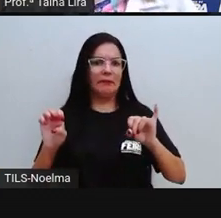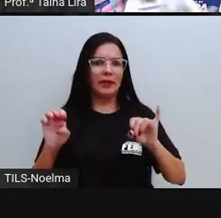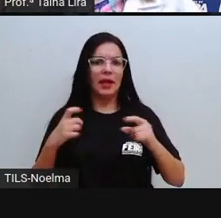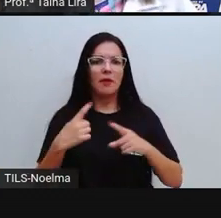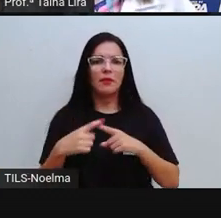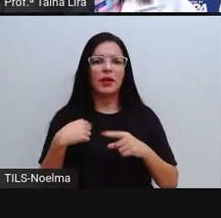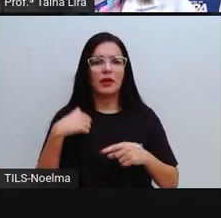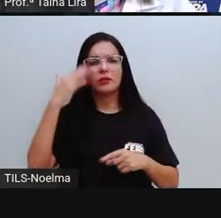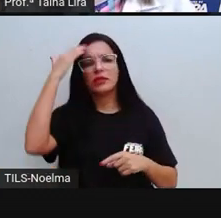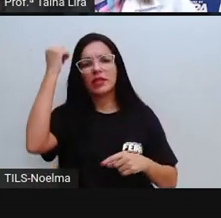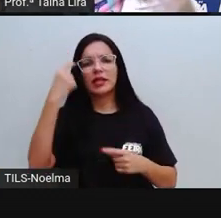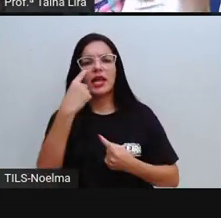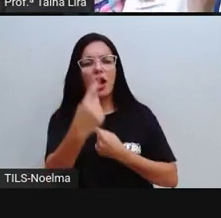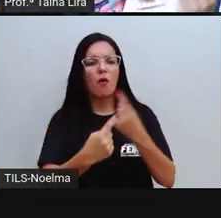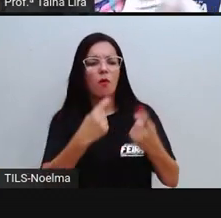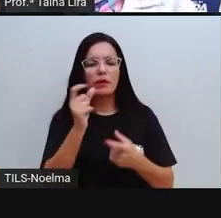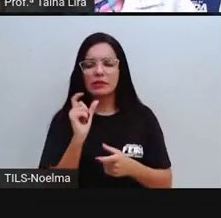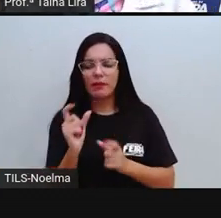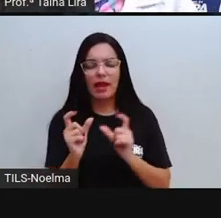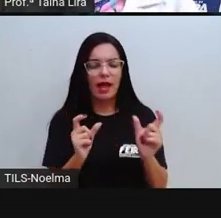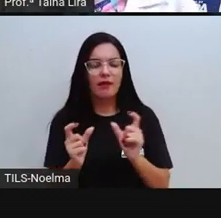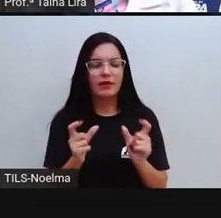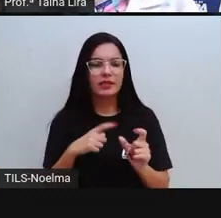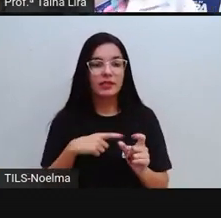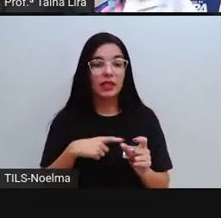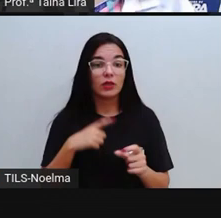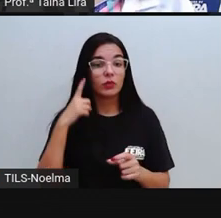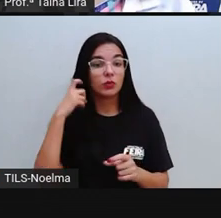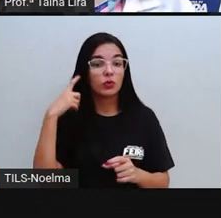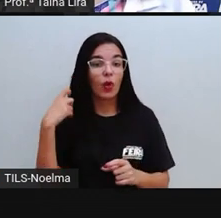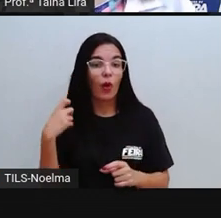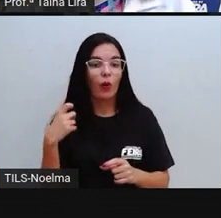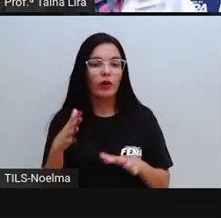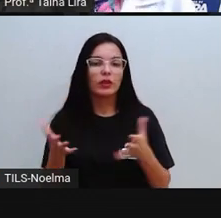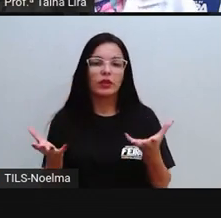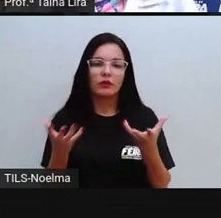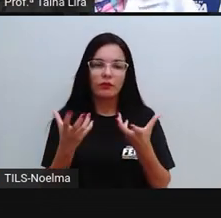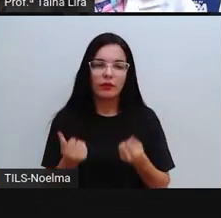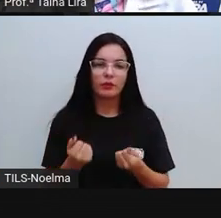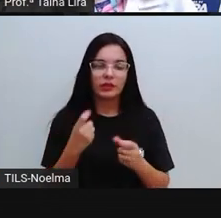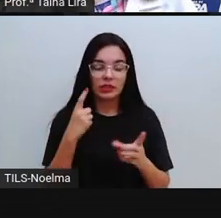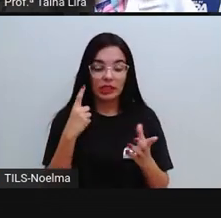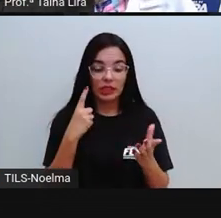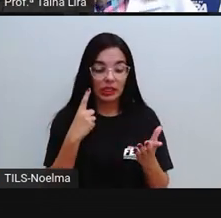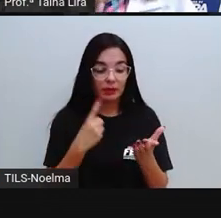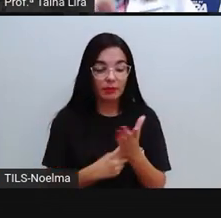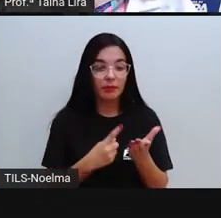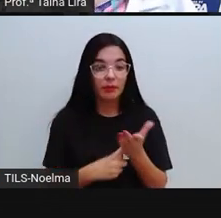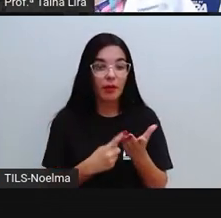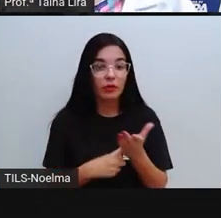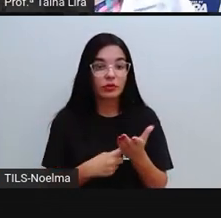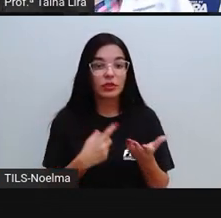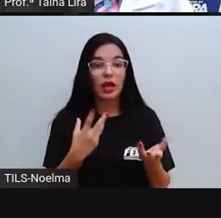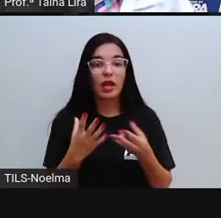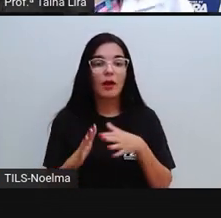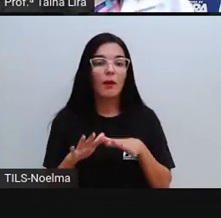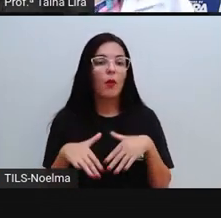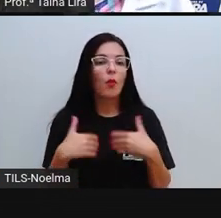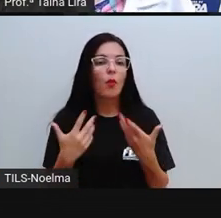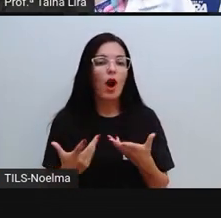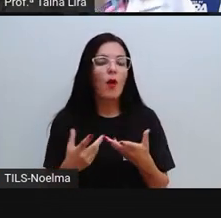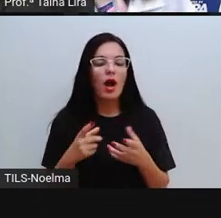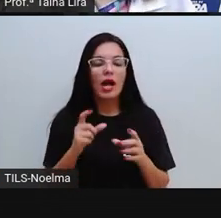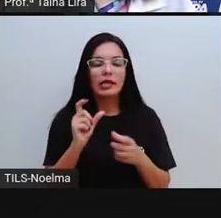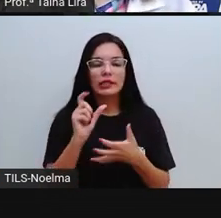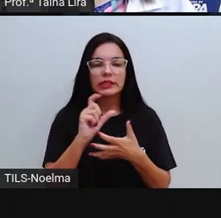também tem som de I. Então, vamos identificar a sílaba mais forte, tá? Se a sílaba mais forte for realmente essa